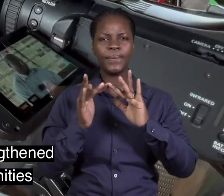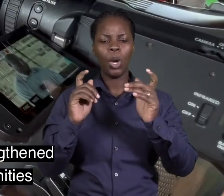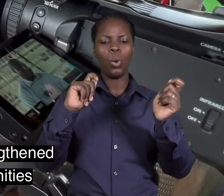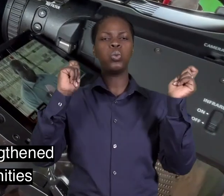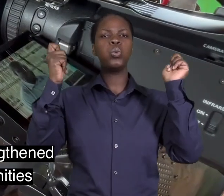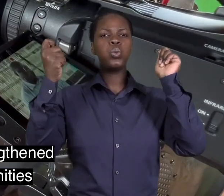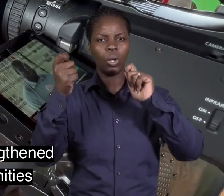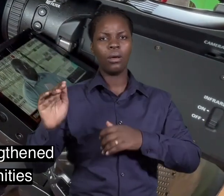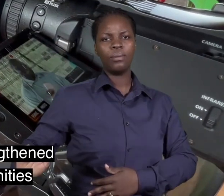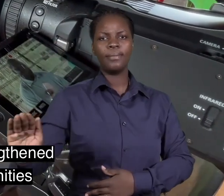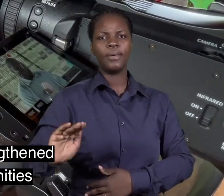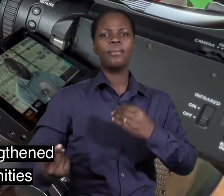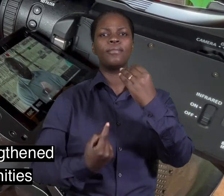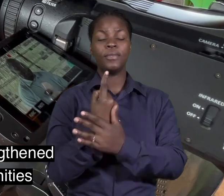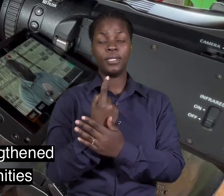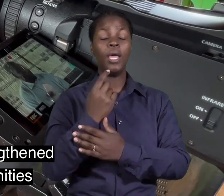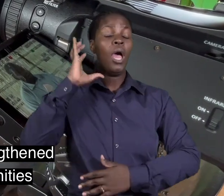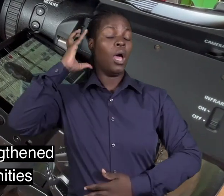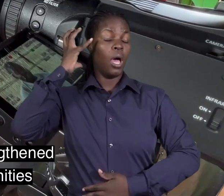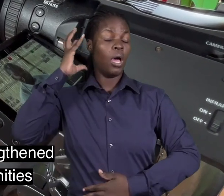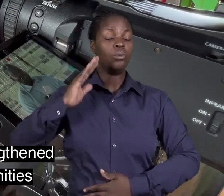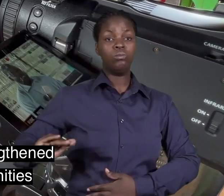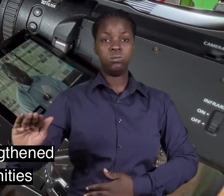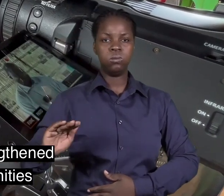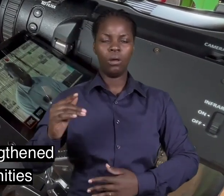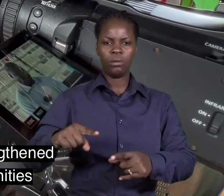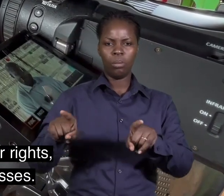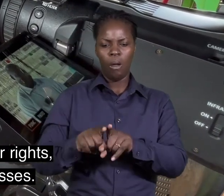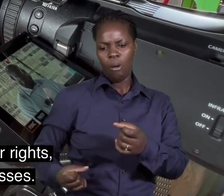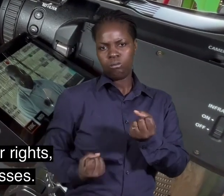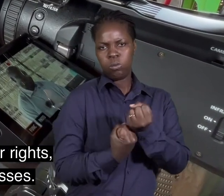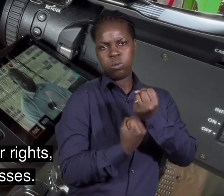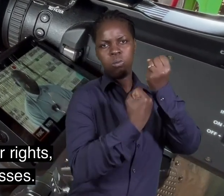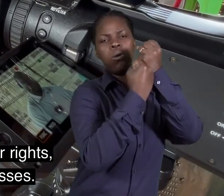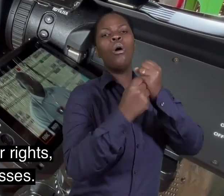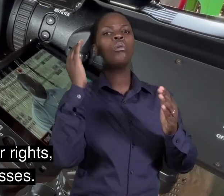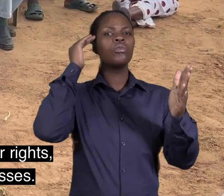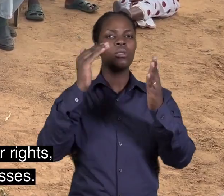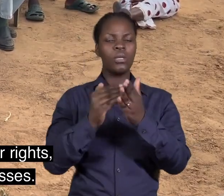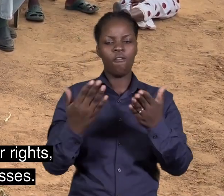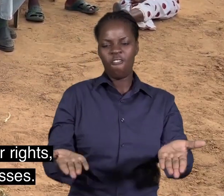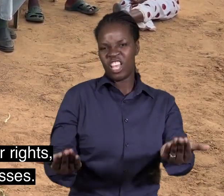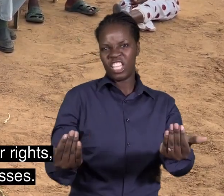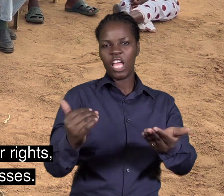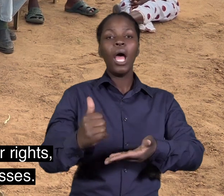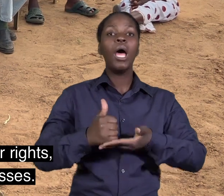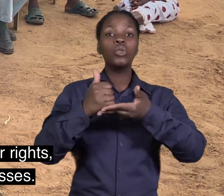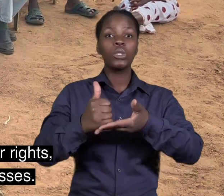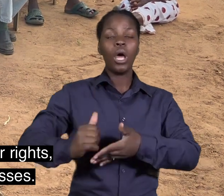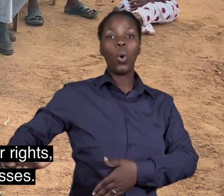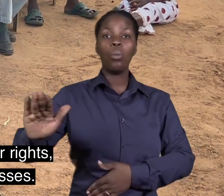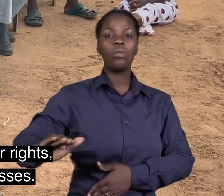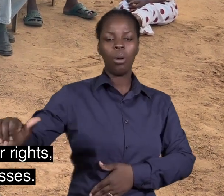serão reforçadas e apoiadas para facilitar as comunidades locais a melhorar sua qualidade de vida, defesa dos seus